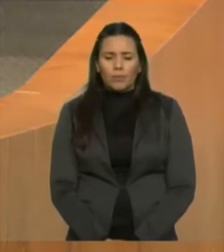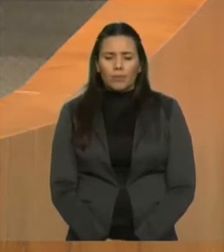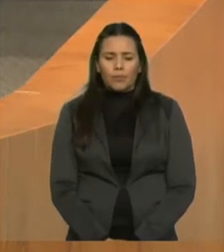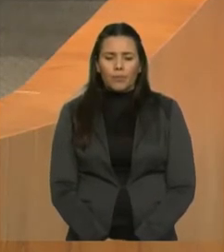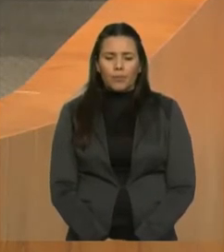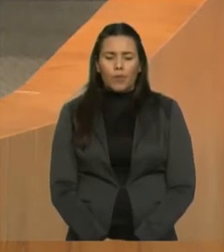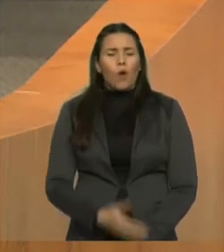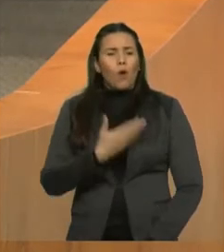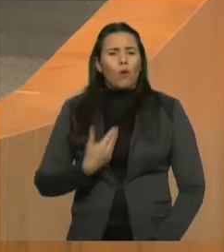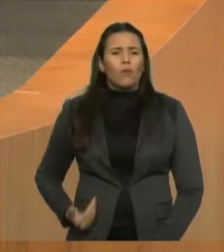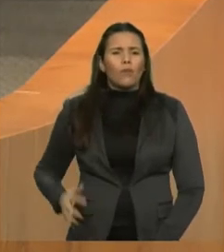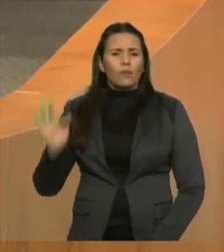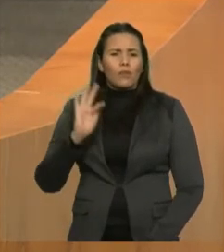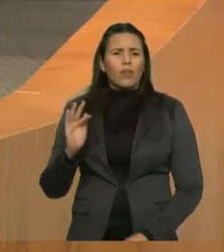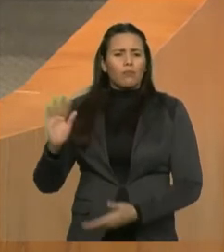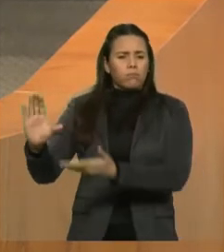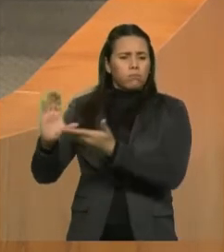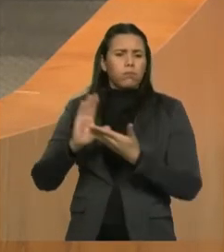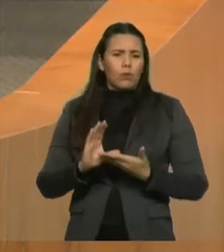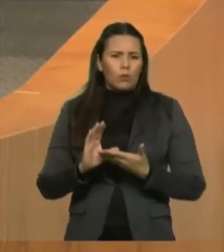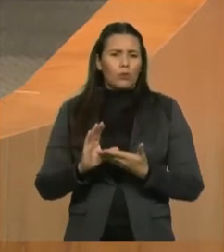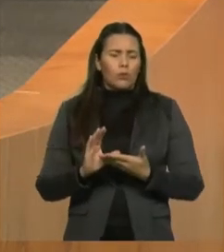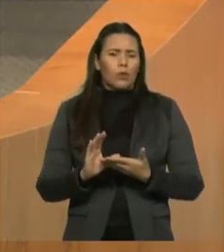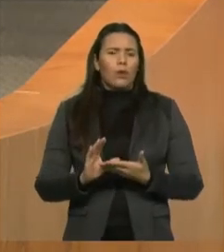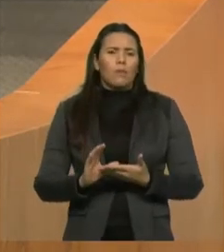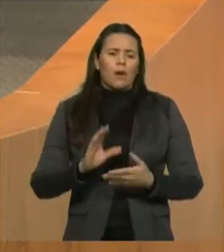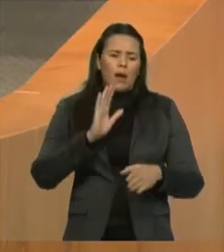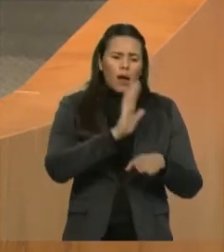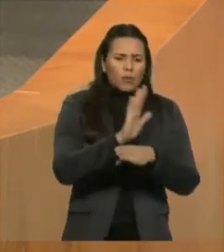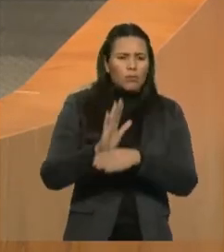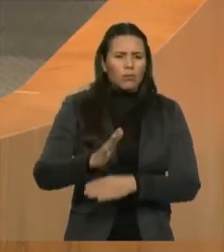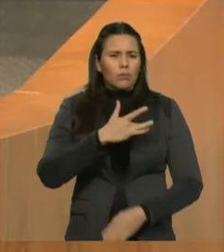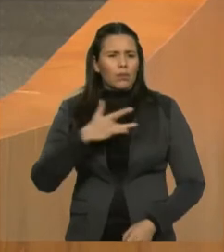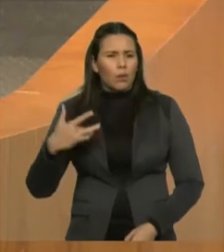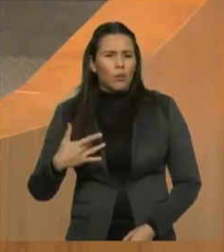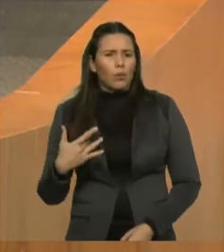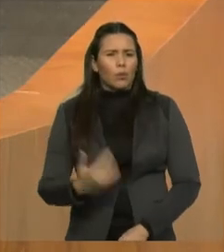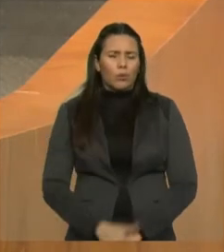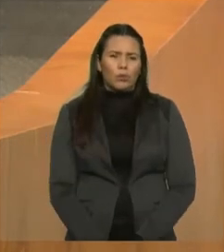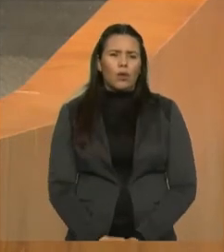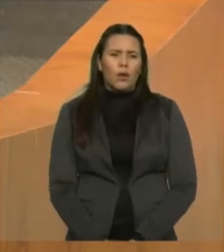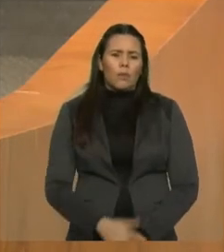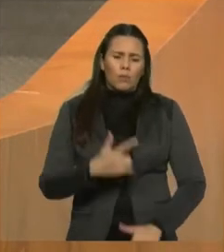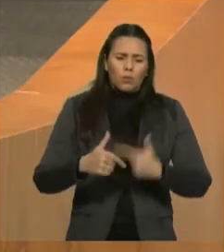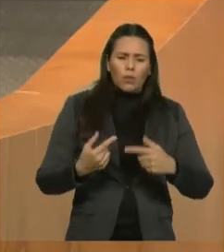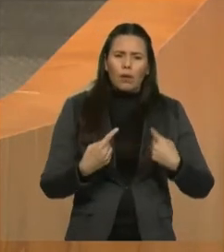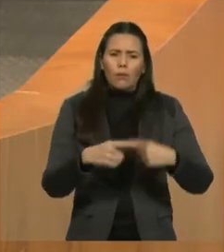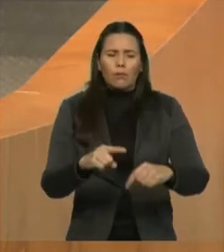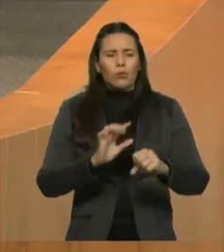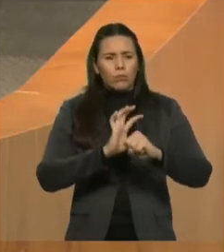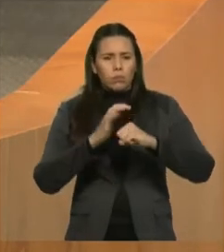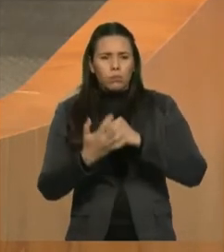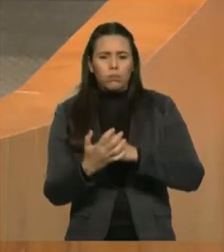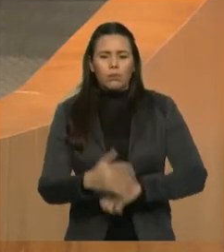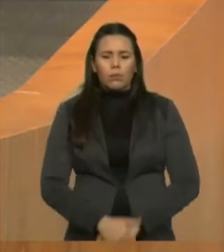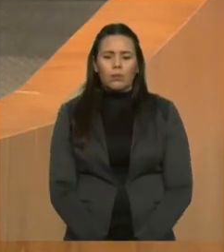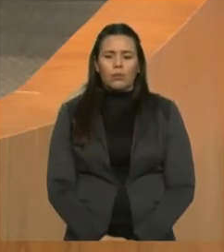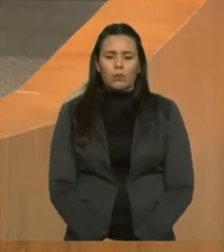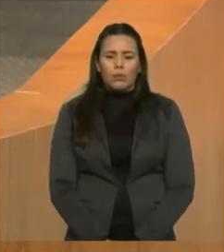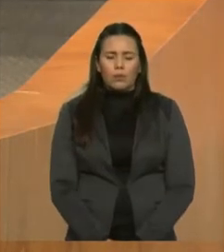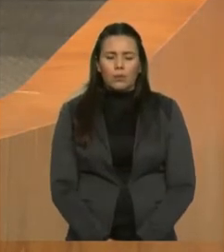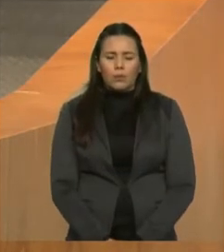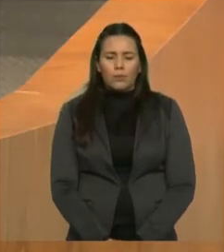-19, para implementar a saúde, para melhorar a saúde, e que realmente,